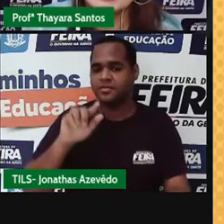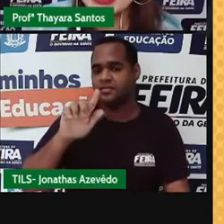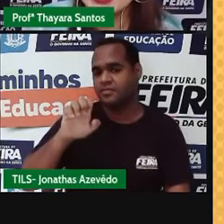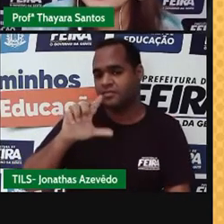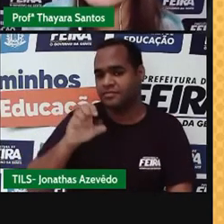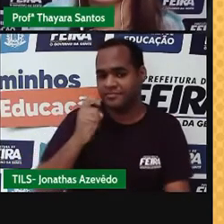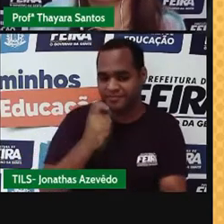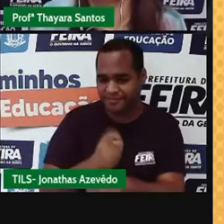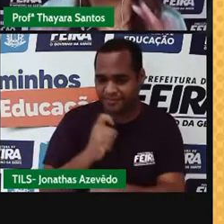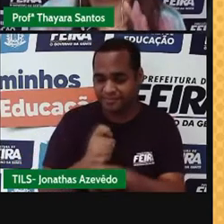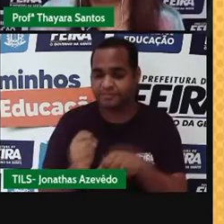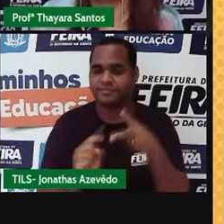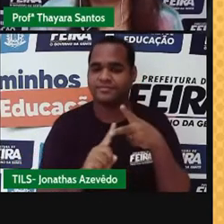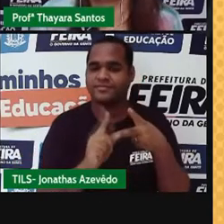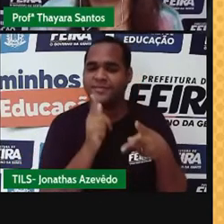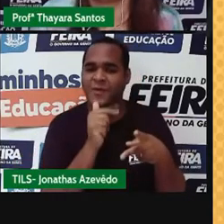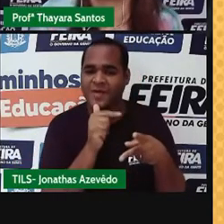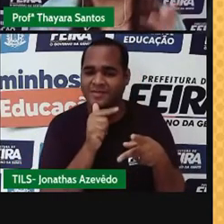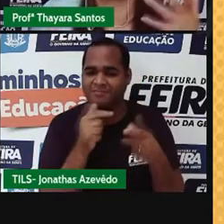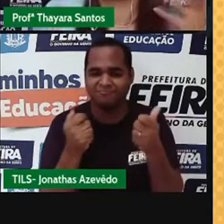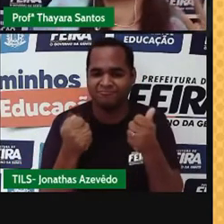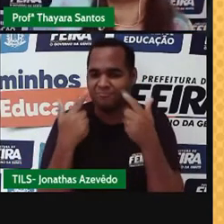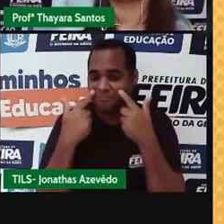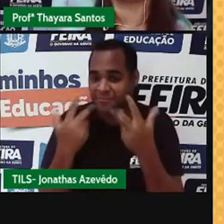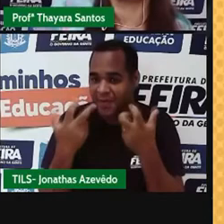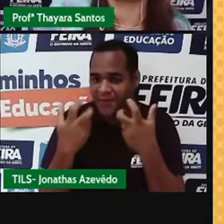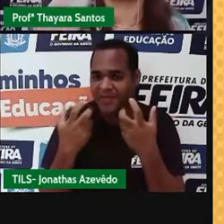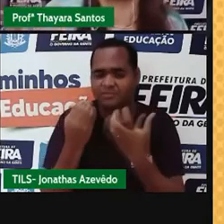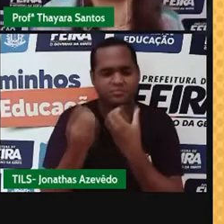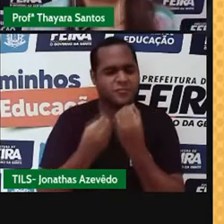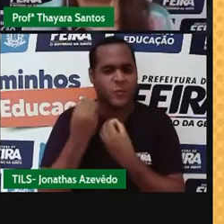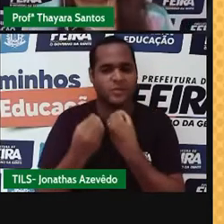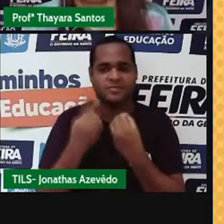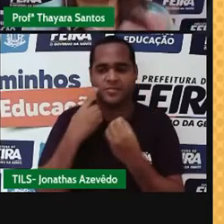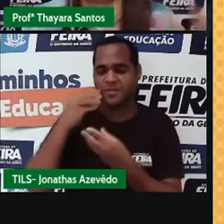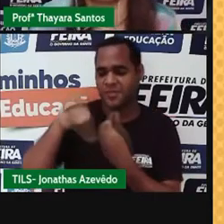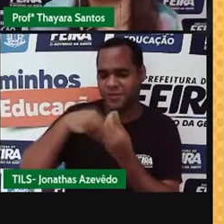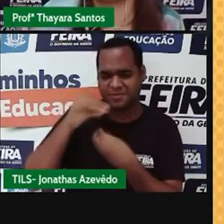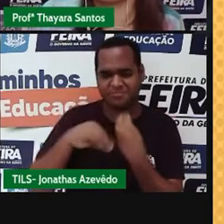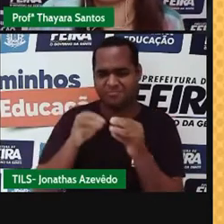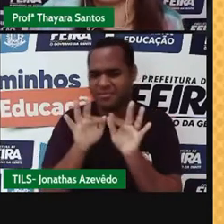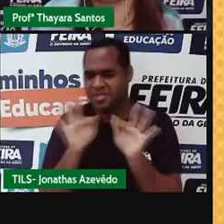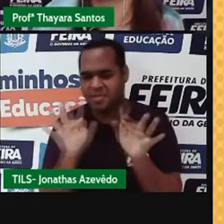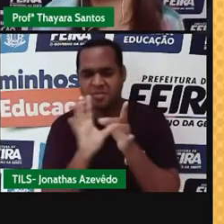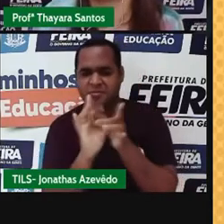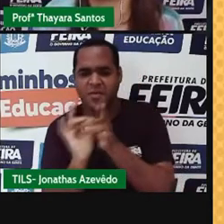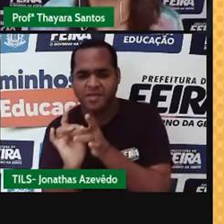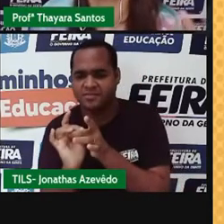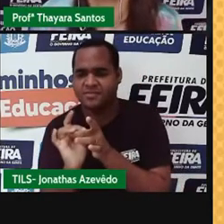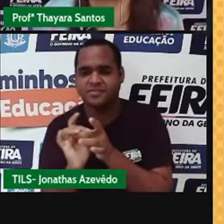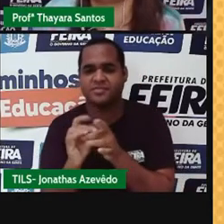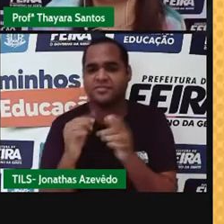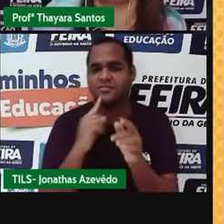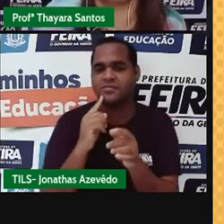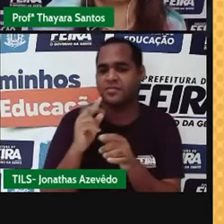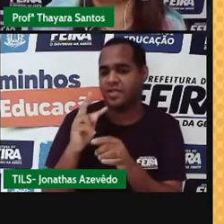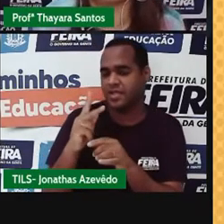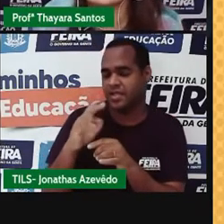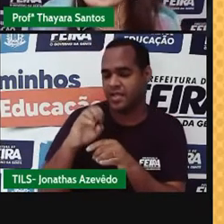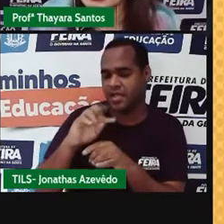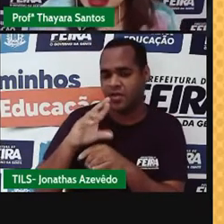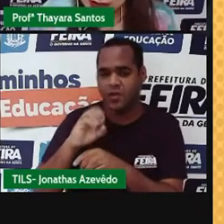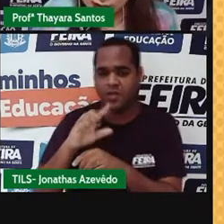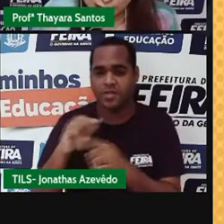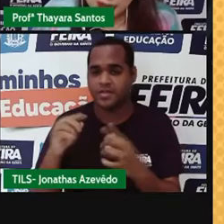e água mineral. Vamos identificar, são substâncias, são misturas, é simples, é composta, é heterogênea, é